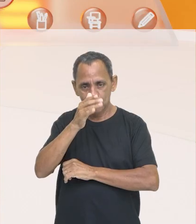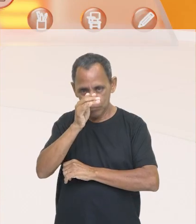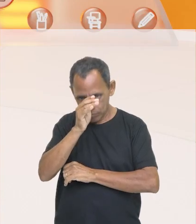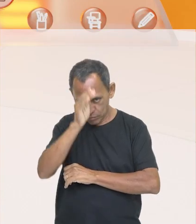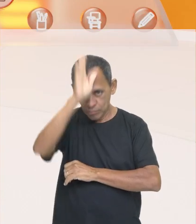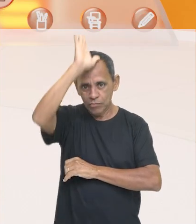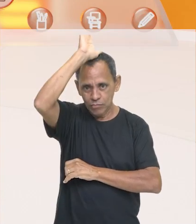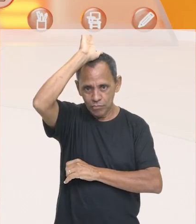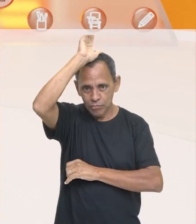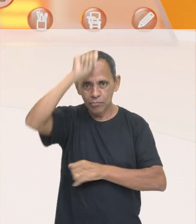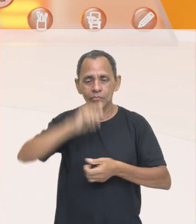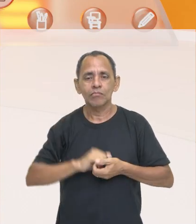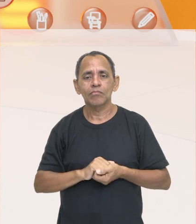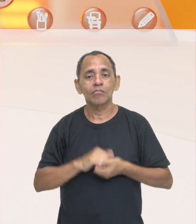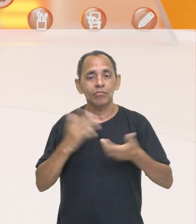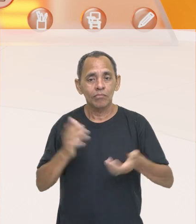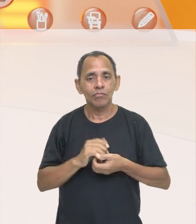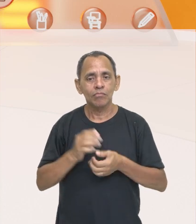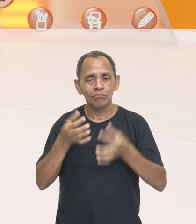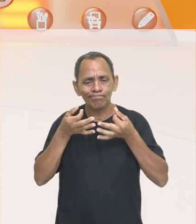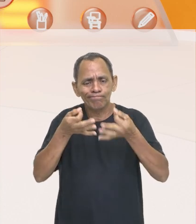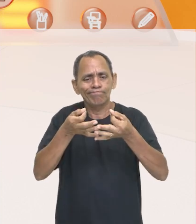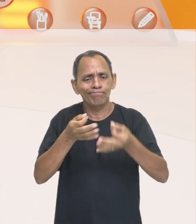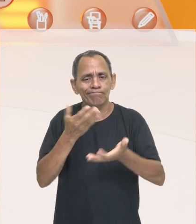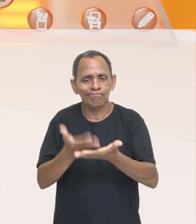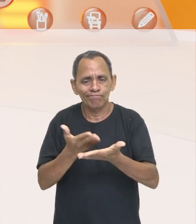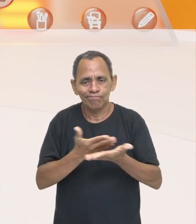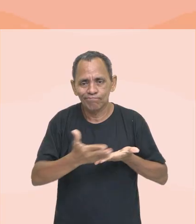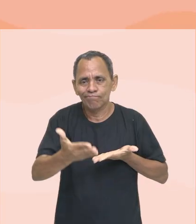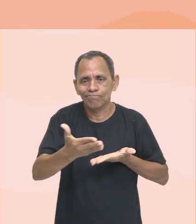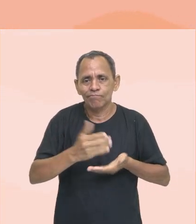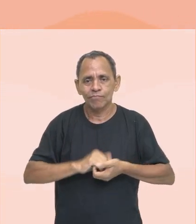queridos, atentos à aula e vamos iniciar.